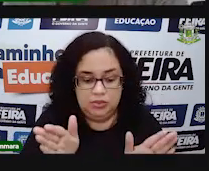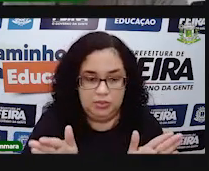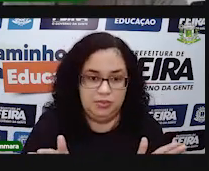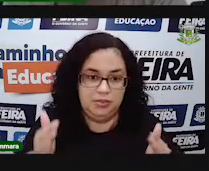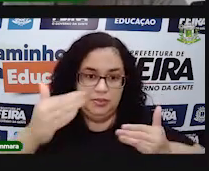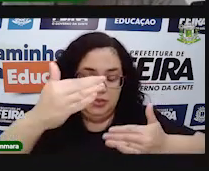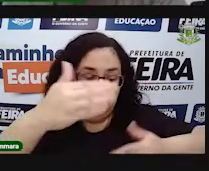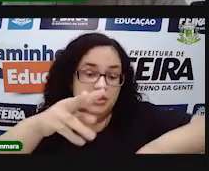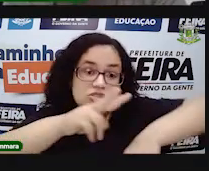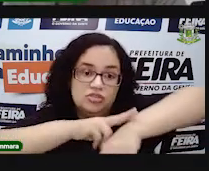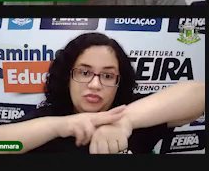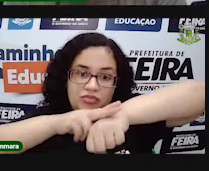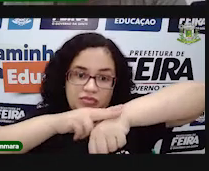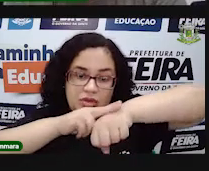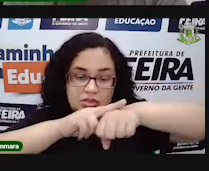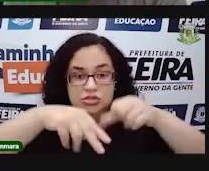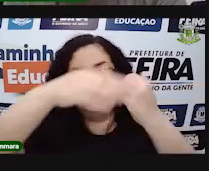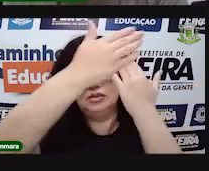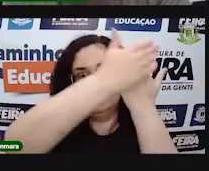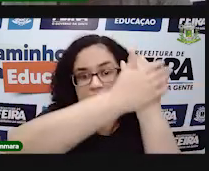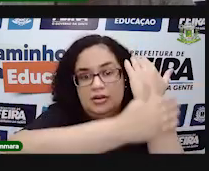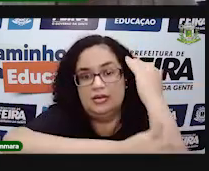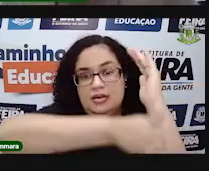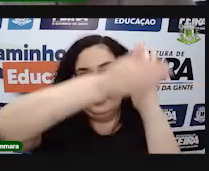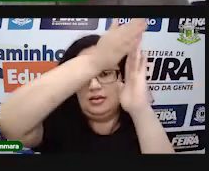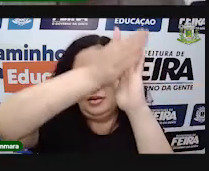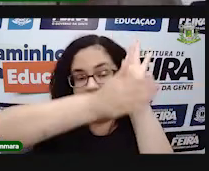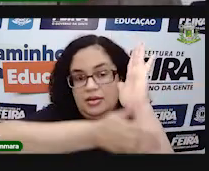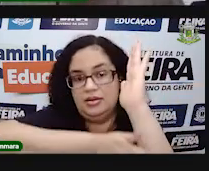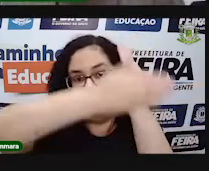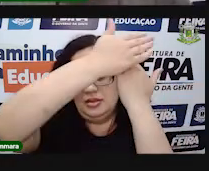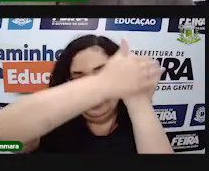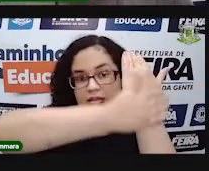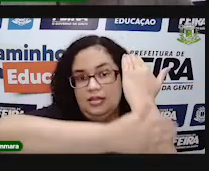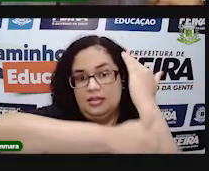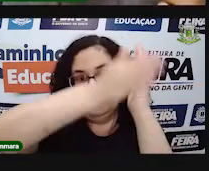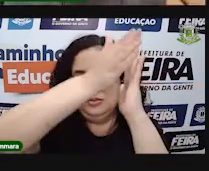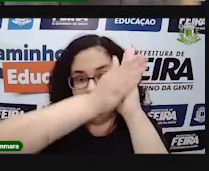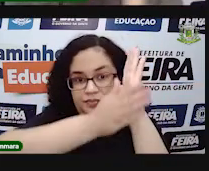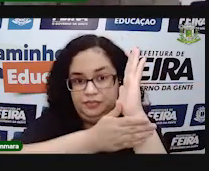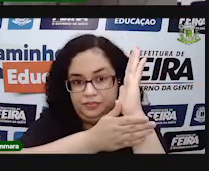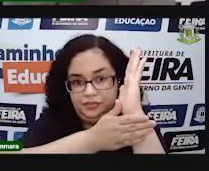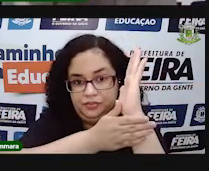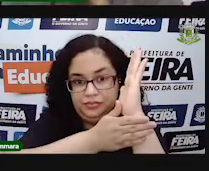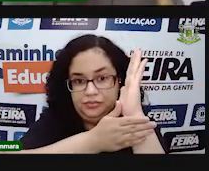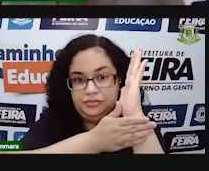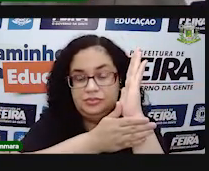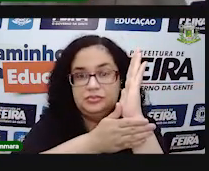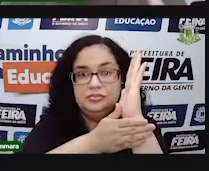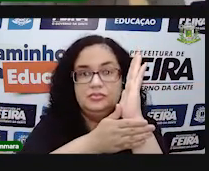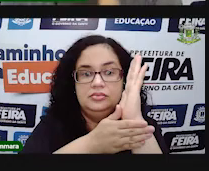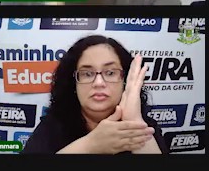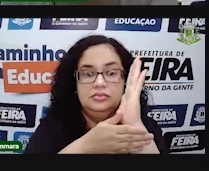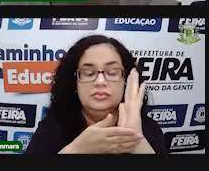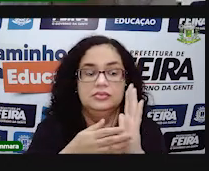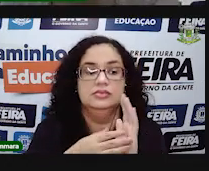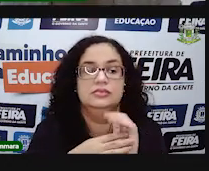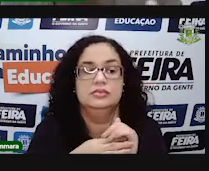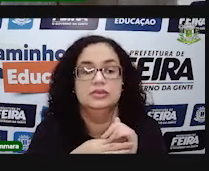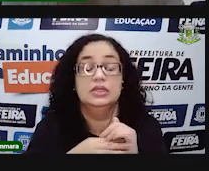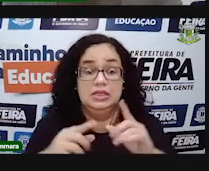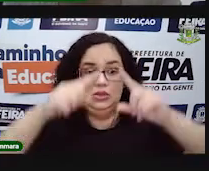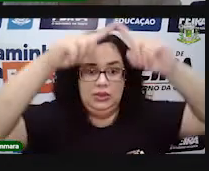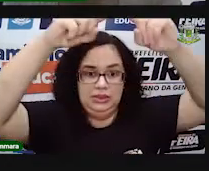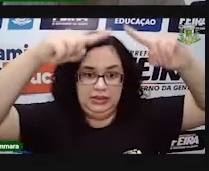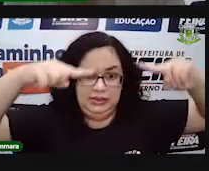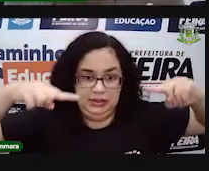por exemplo. Eu sempre uso como exemplo uma mesa, tá? E a parte em verde é a lateral, são as faces